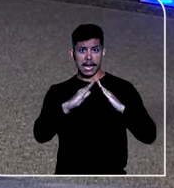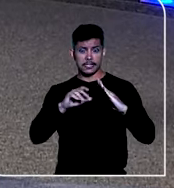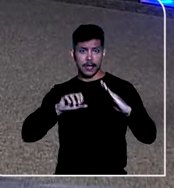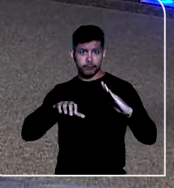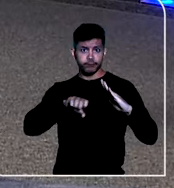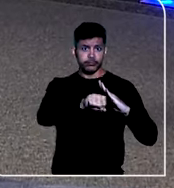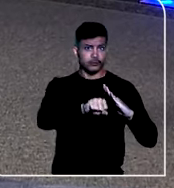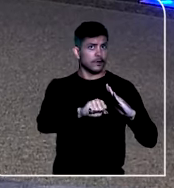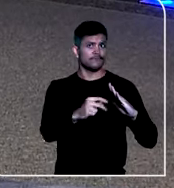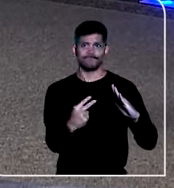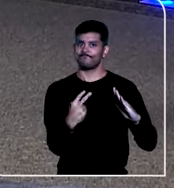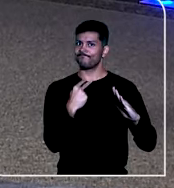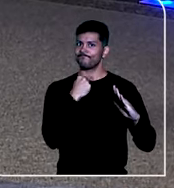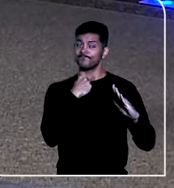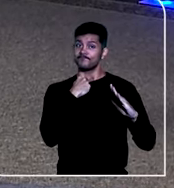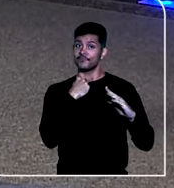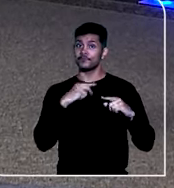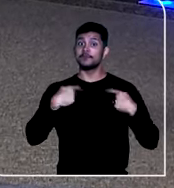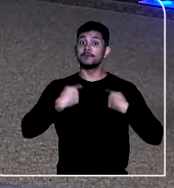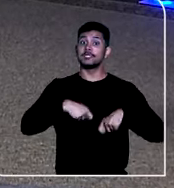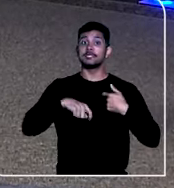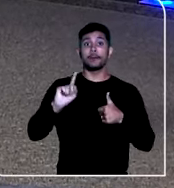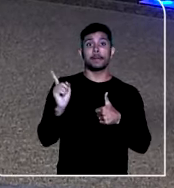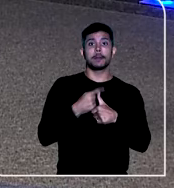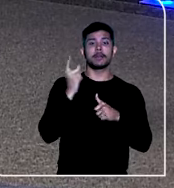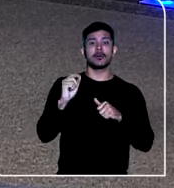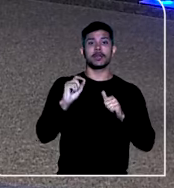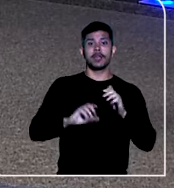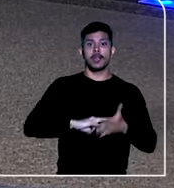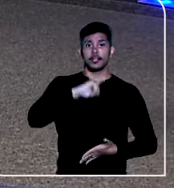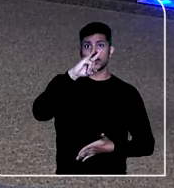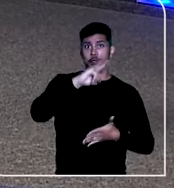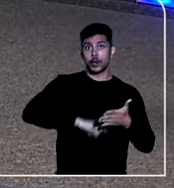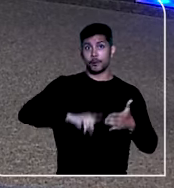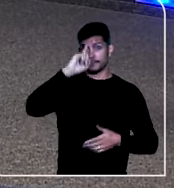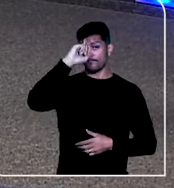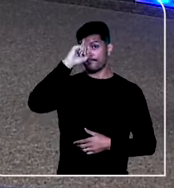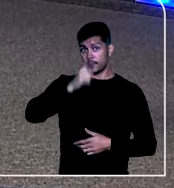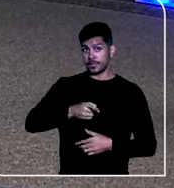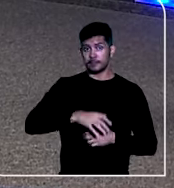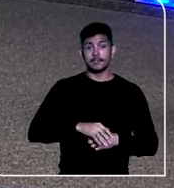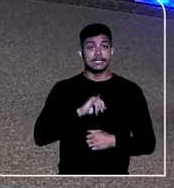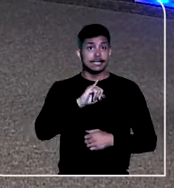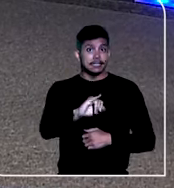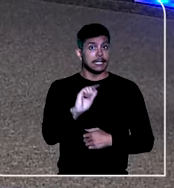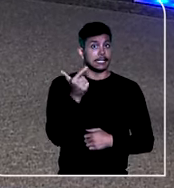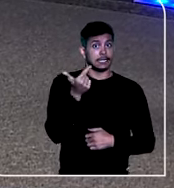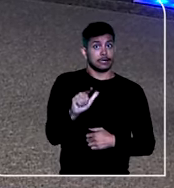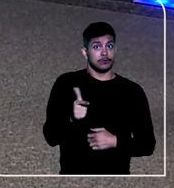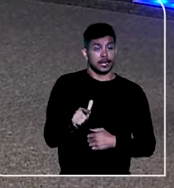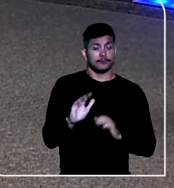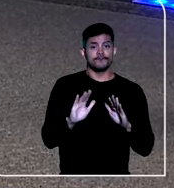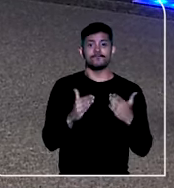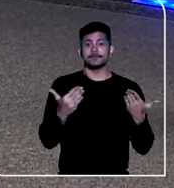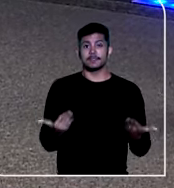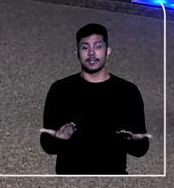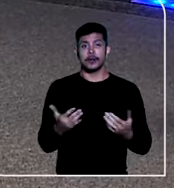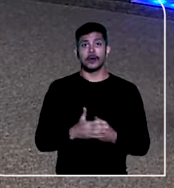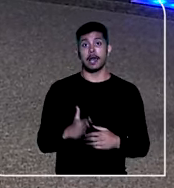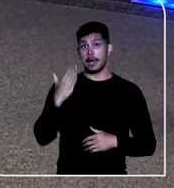demanda, via de regra, uma ordem judicial. E na falta do mandado, é preciso o